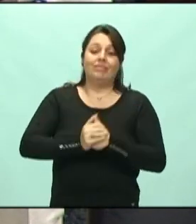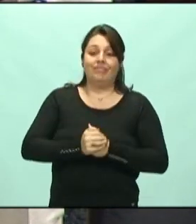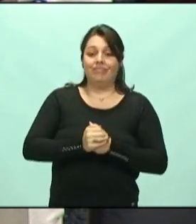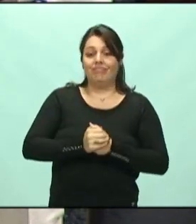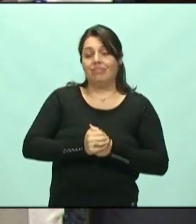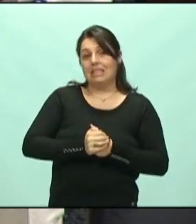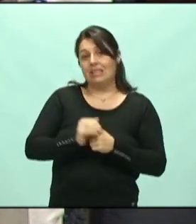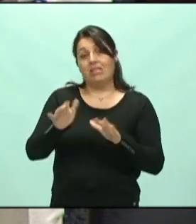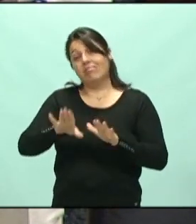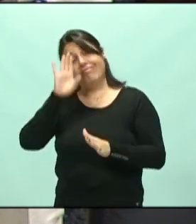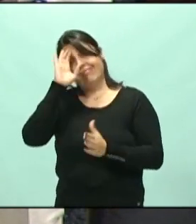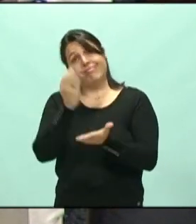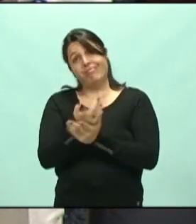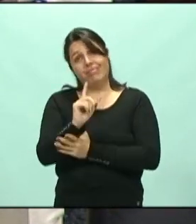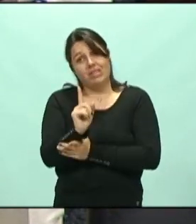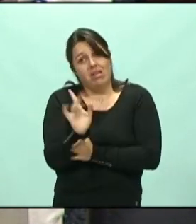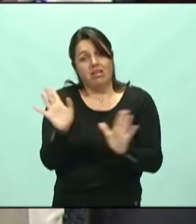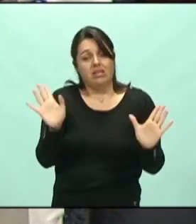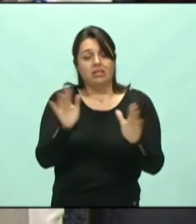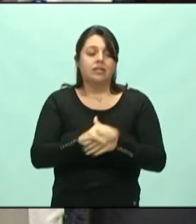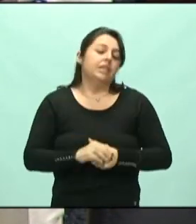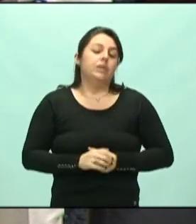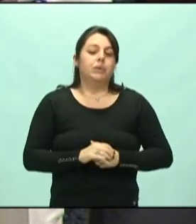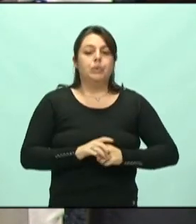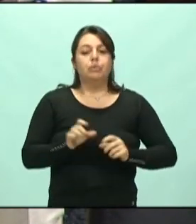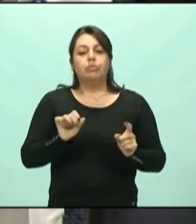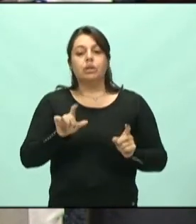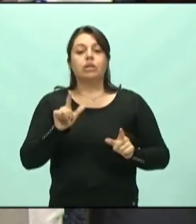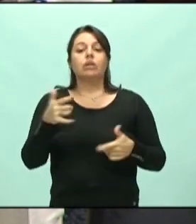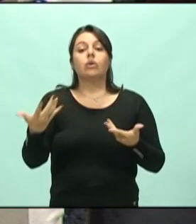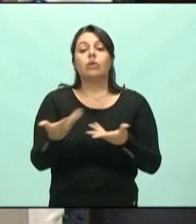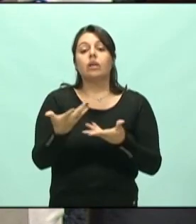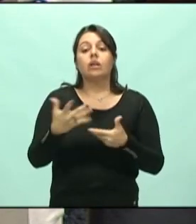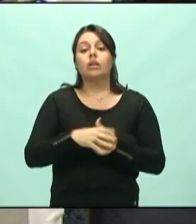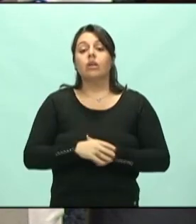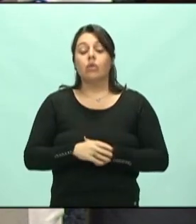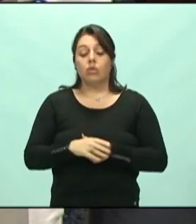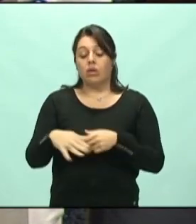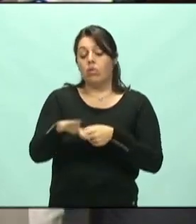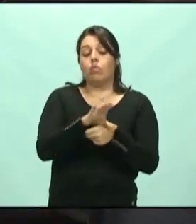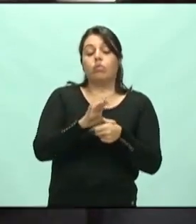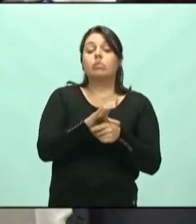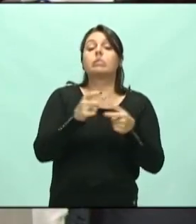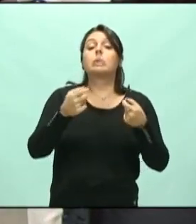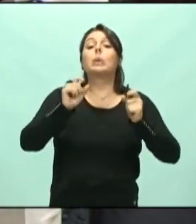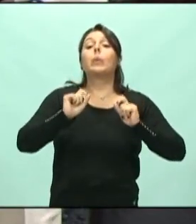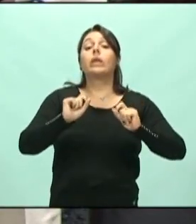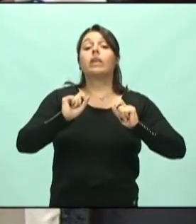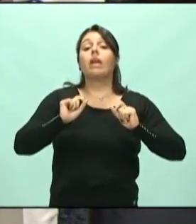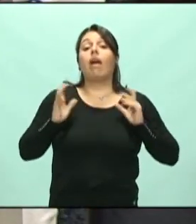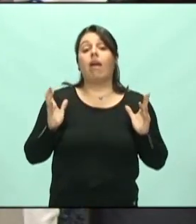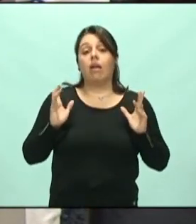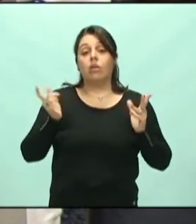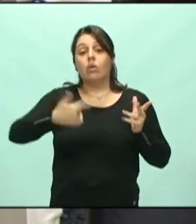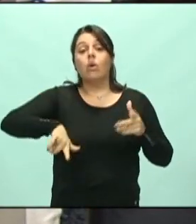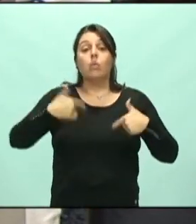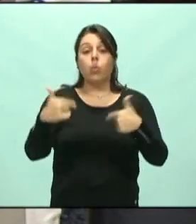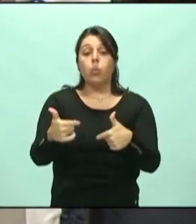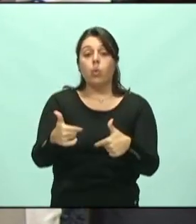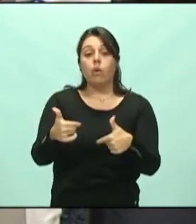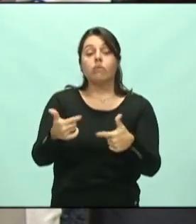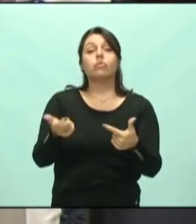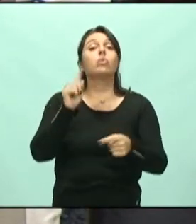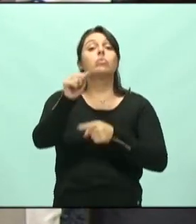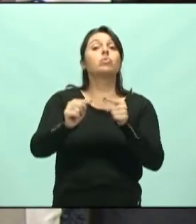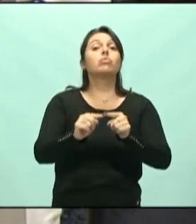inclusive, a isso que está acontecendo. O que nós chegamos agora? O que o comitê quer? O que nós queremos? O que nós estamos trabalhando?